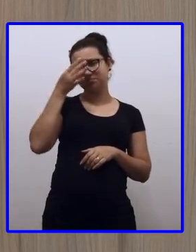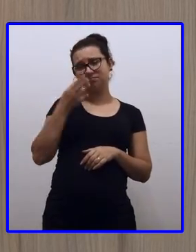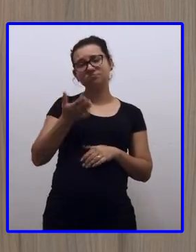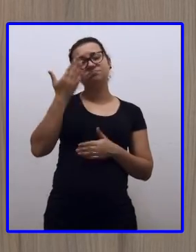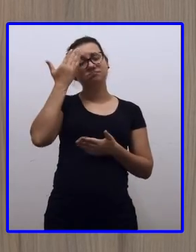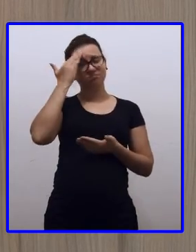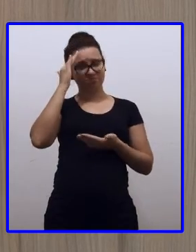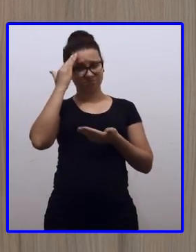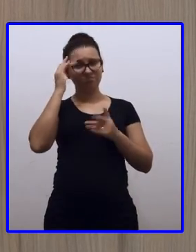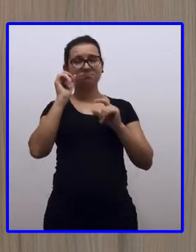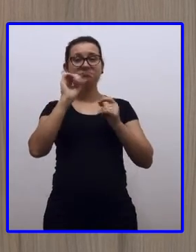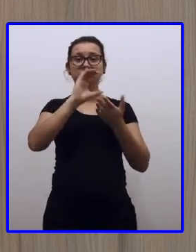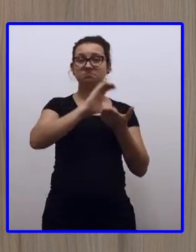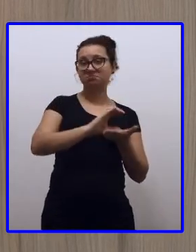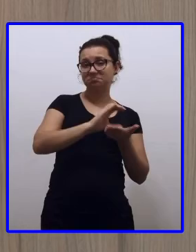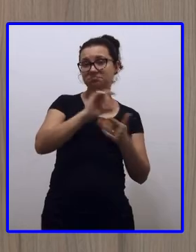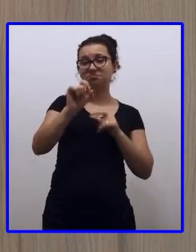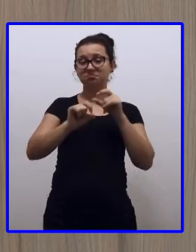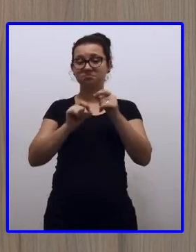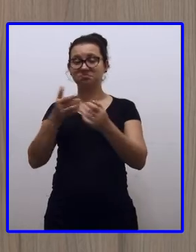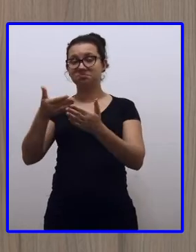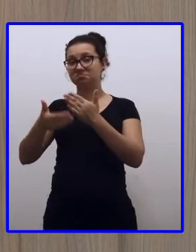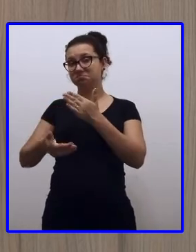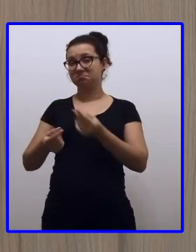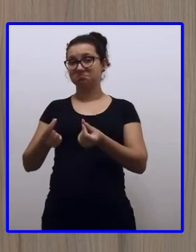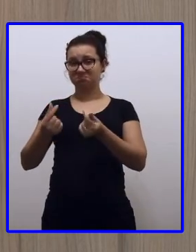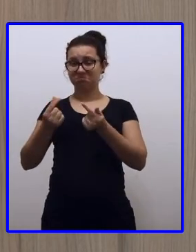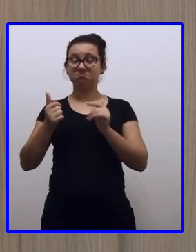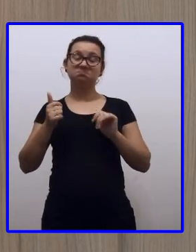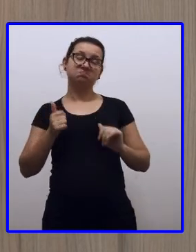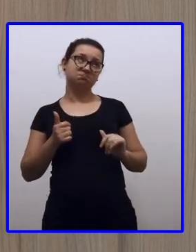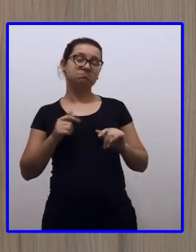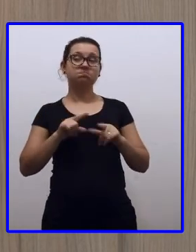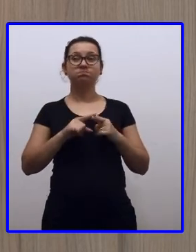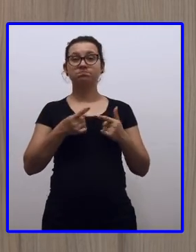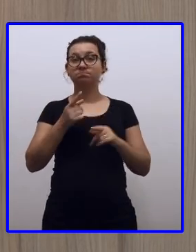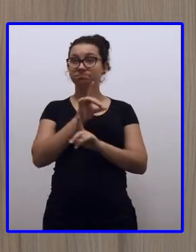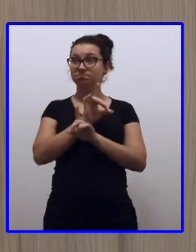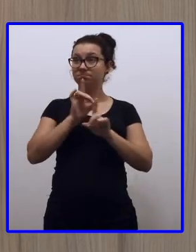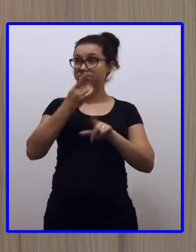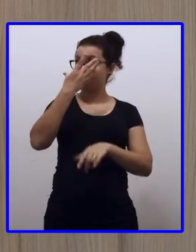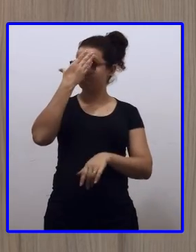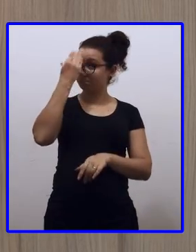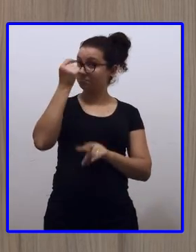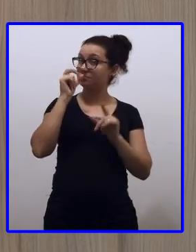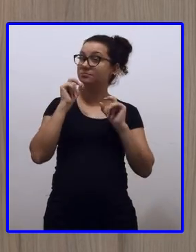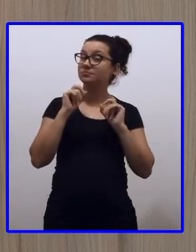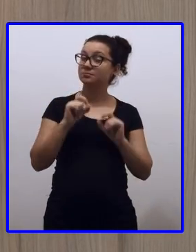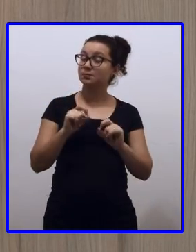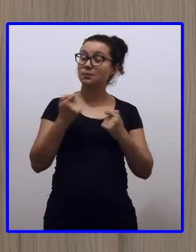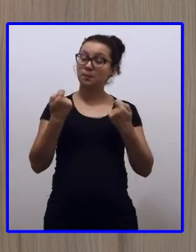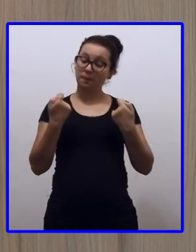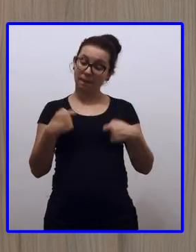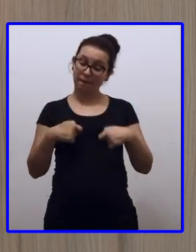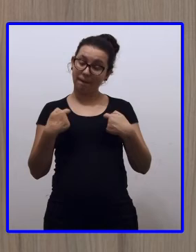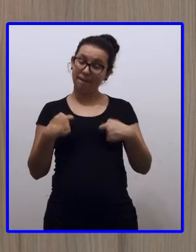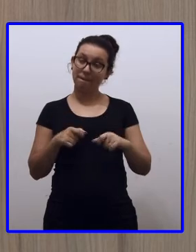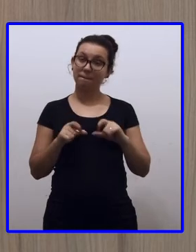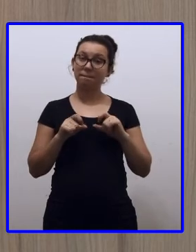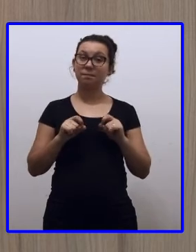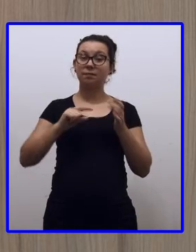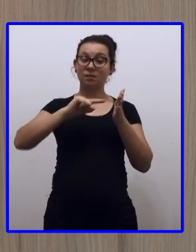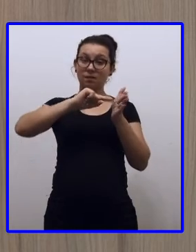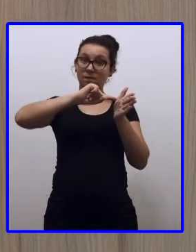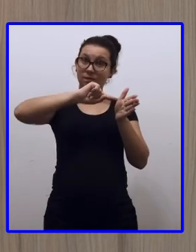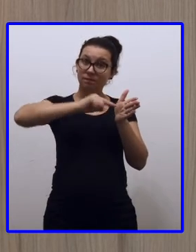entendemos o que é lucro, o que é prejuízo. Mas não esqueça de manter a posição da